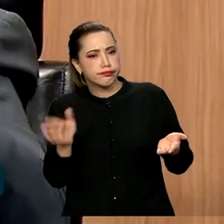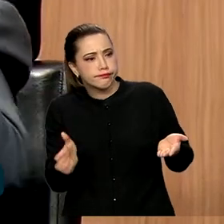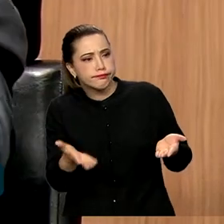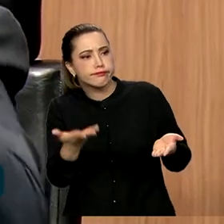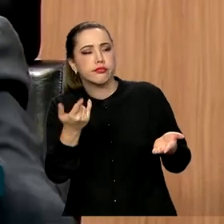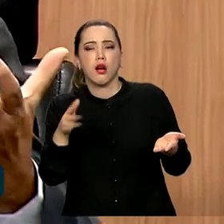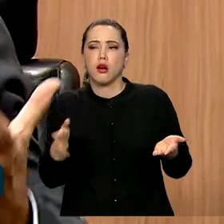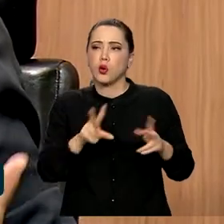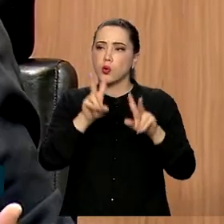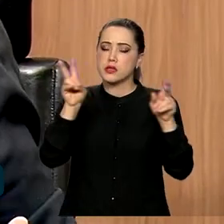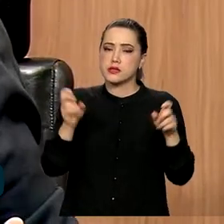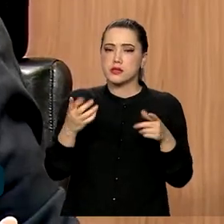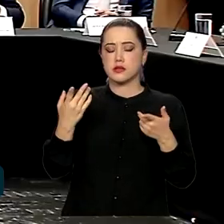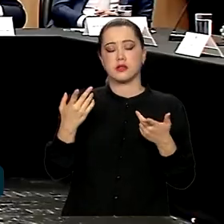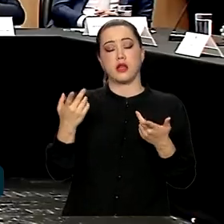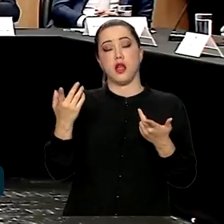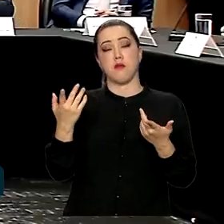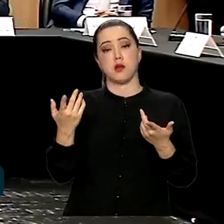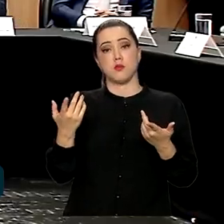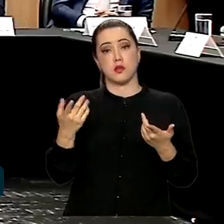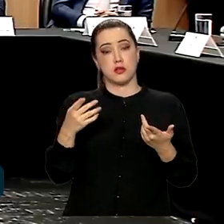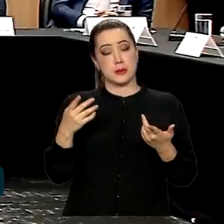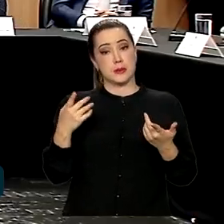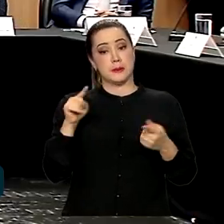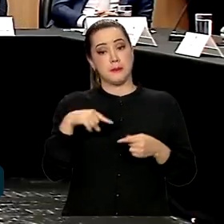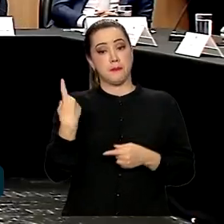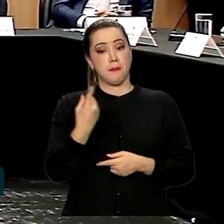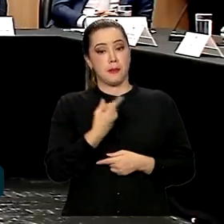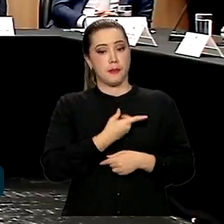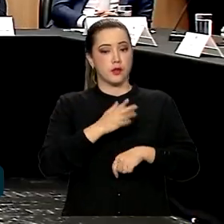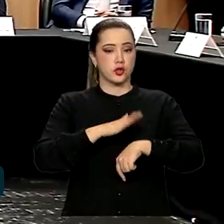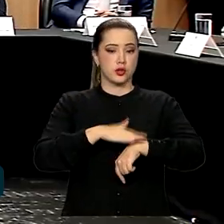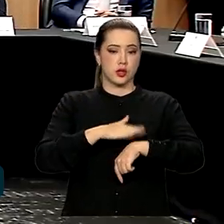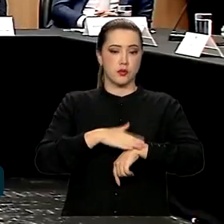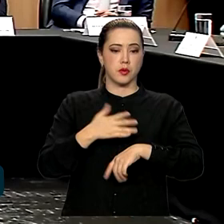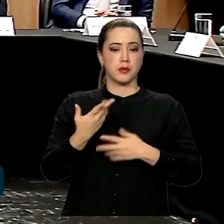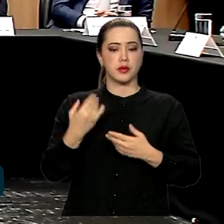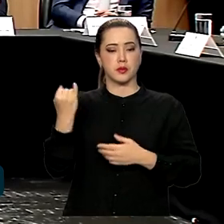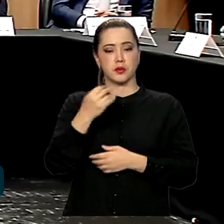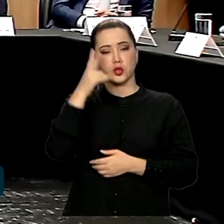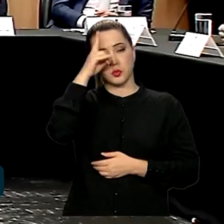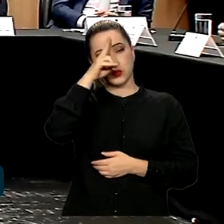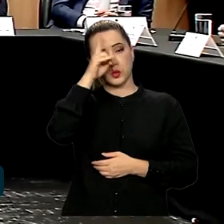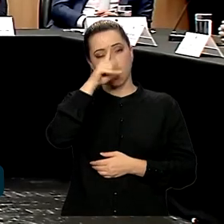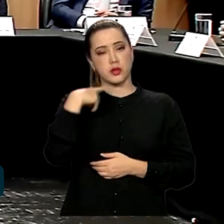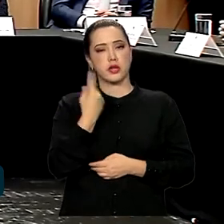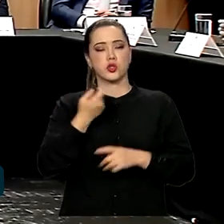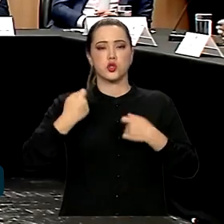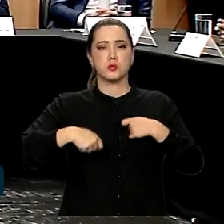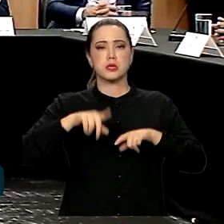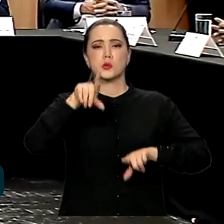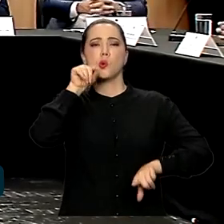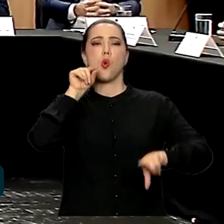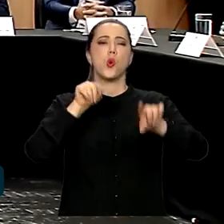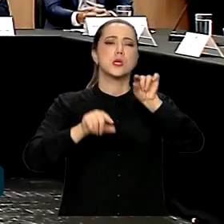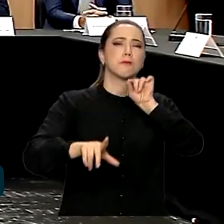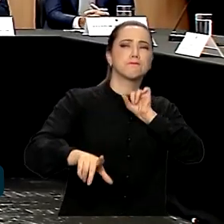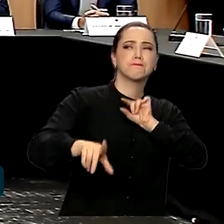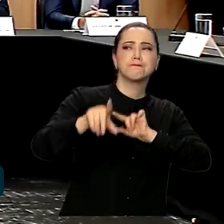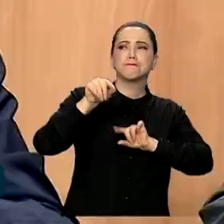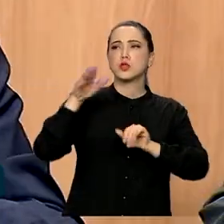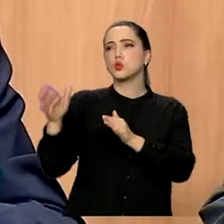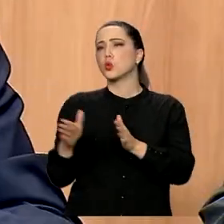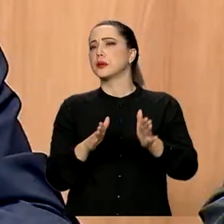torno desse tema tão agudo. Estamos num momento histórico em que nós vamos ter que tomar algumas decisões e as decisões que nós